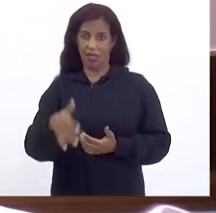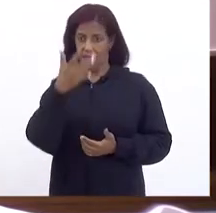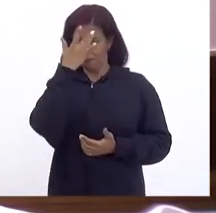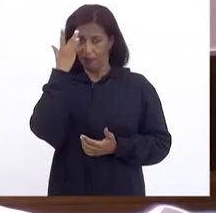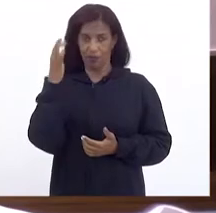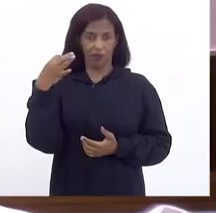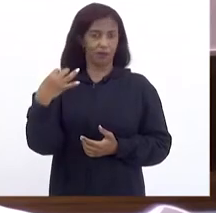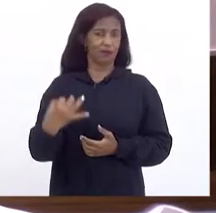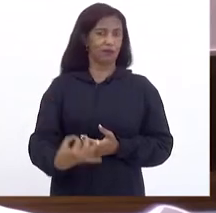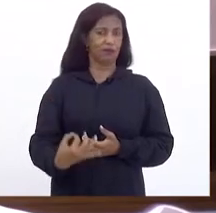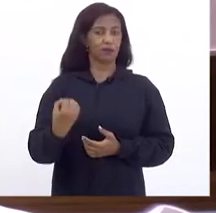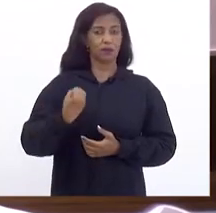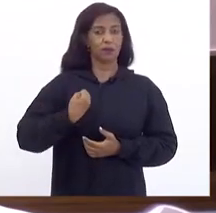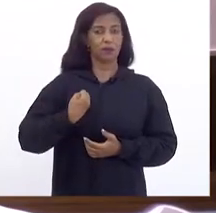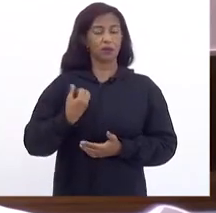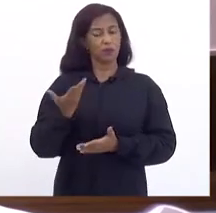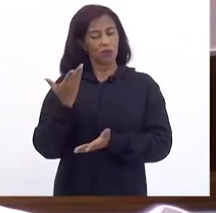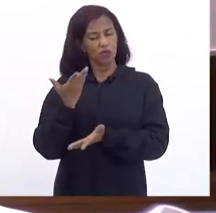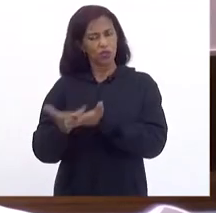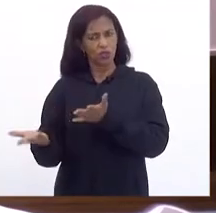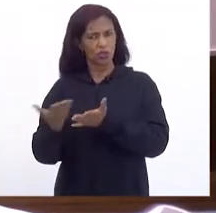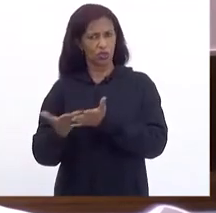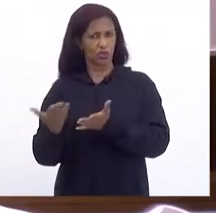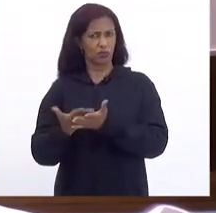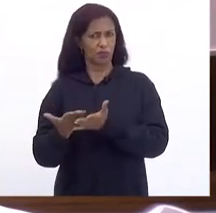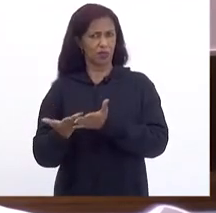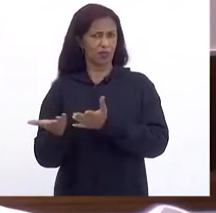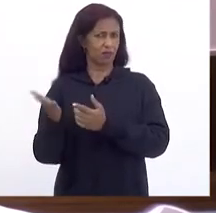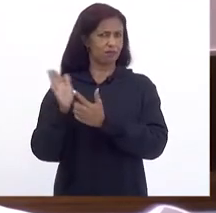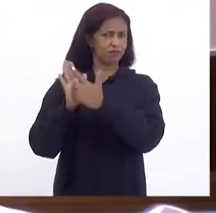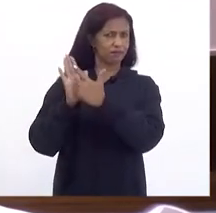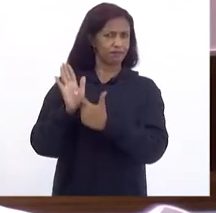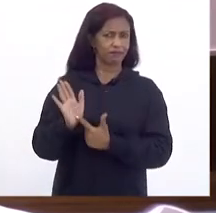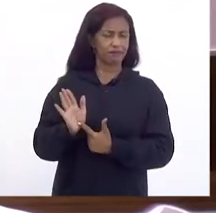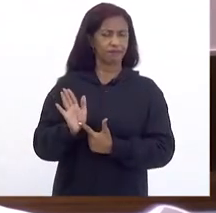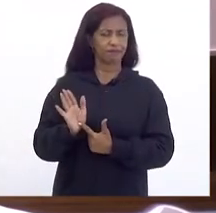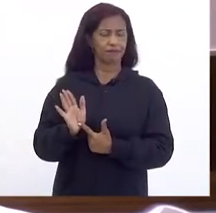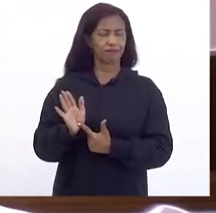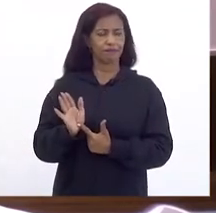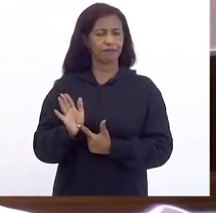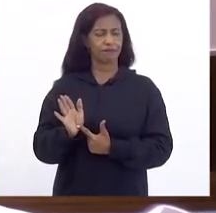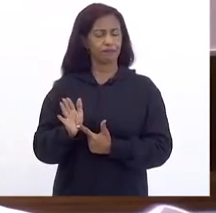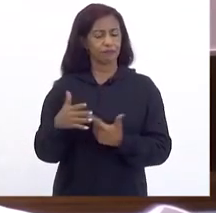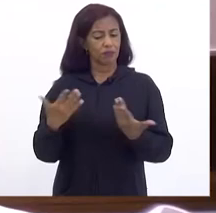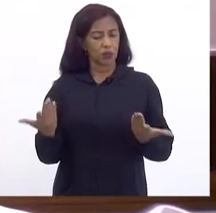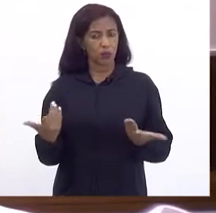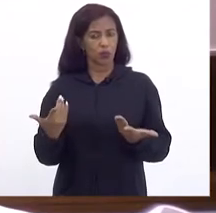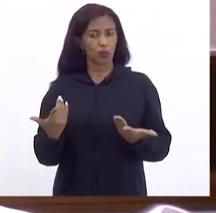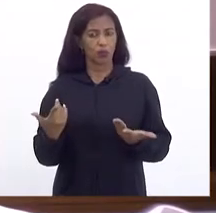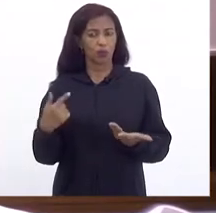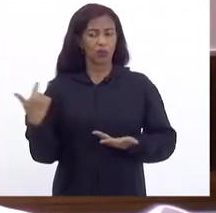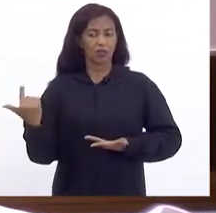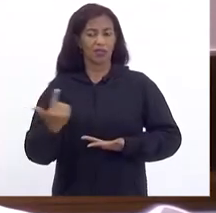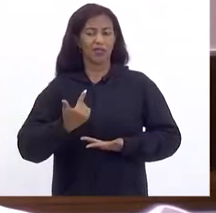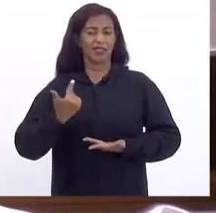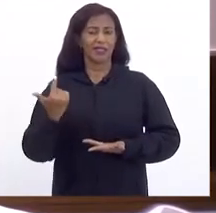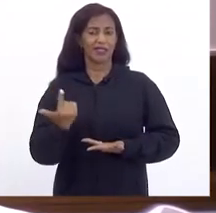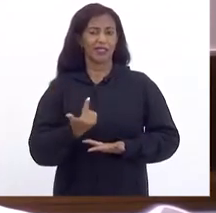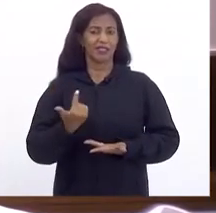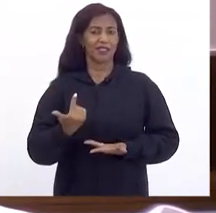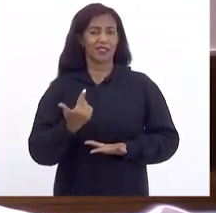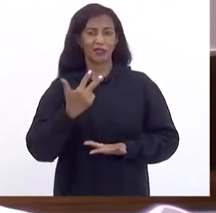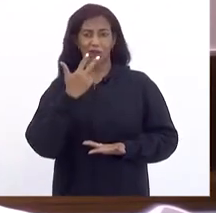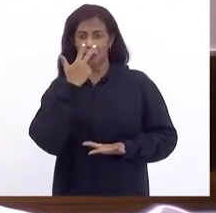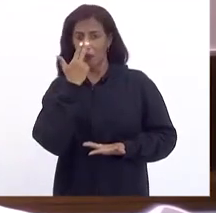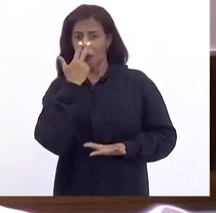Sobre esse número Da despesa Corrente Sob o ponto de vista De a gente Morrer na praia Por